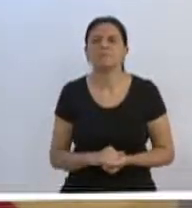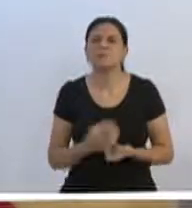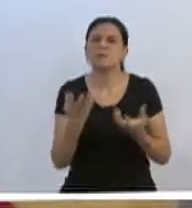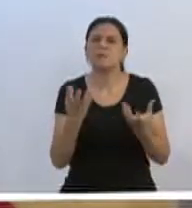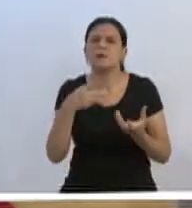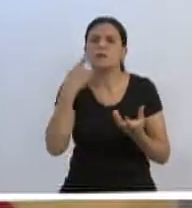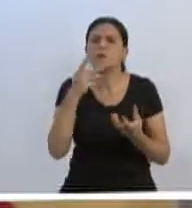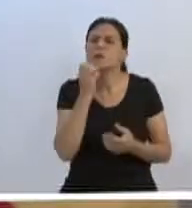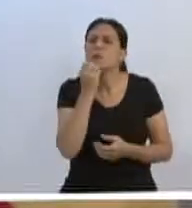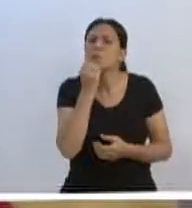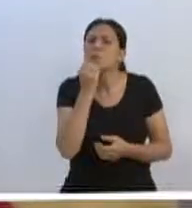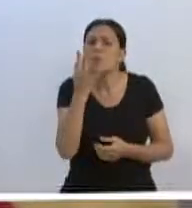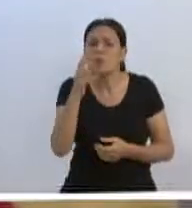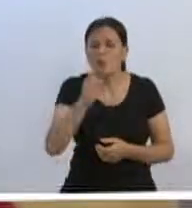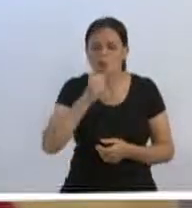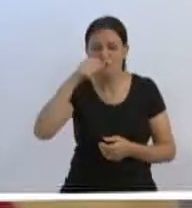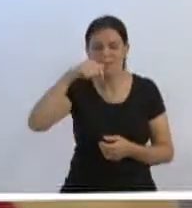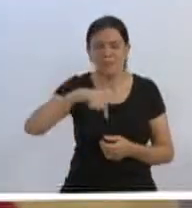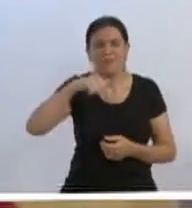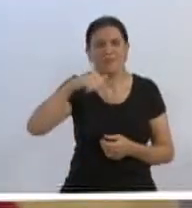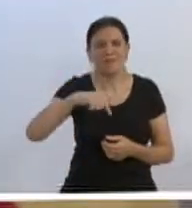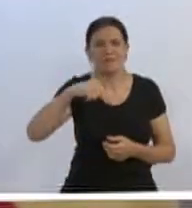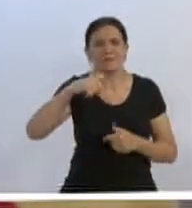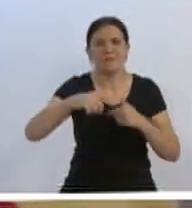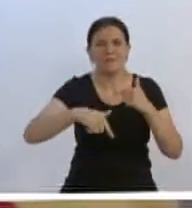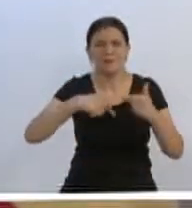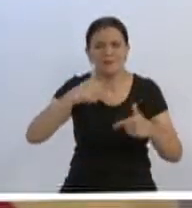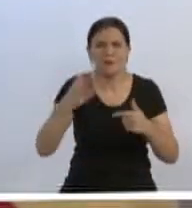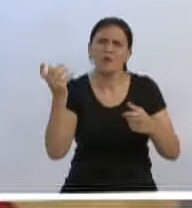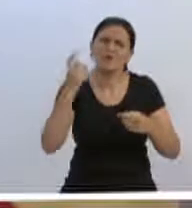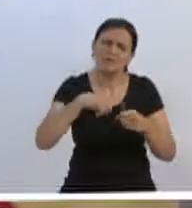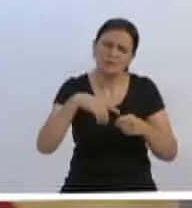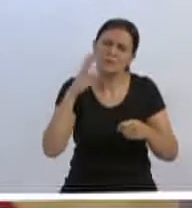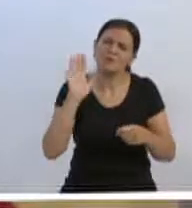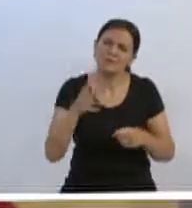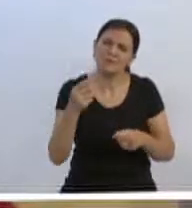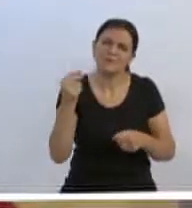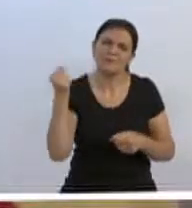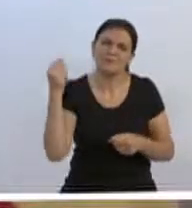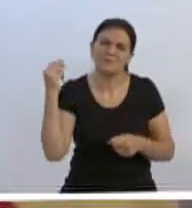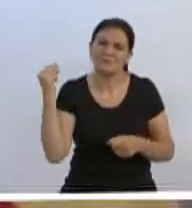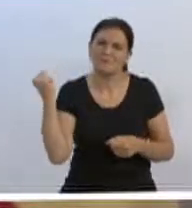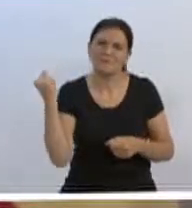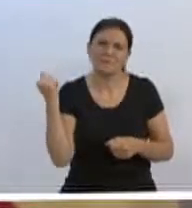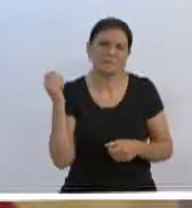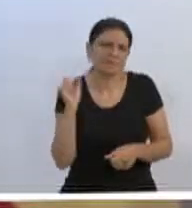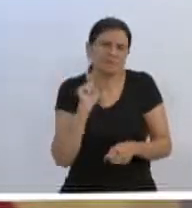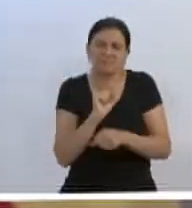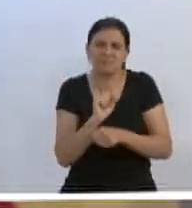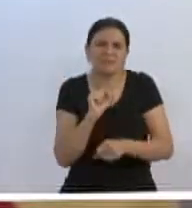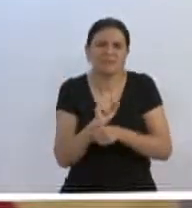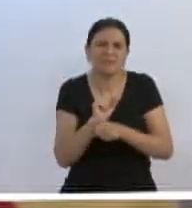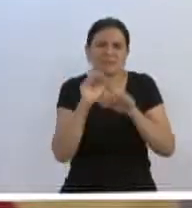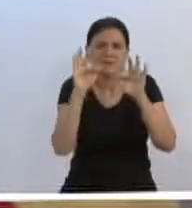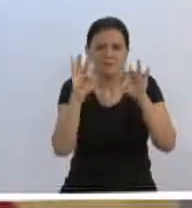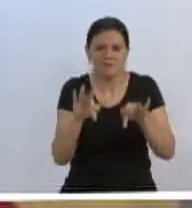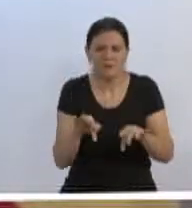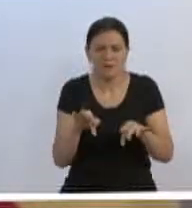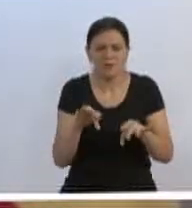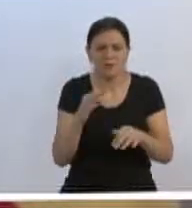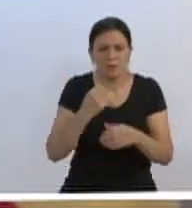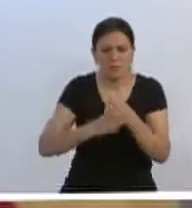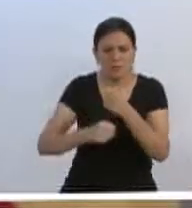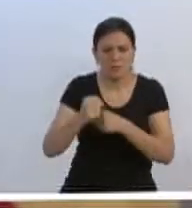estar de volta aqui nessa tribuna, onde ao trabalho já voltamos faz tempo, aliás, praticamente nem paramos entre o final do ano e início de 2019,